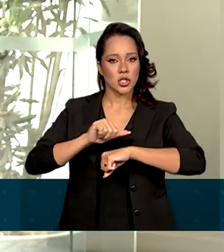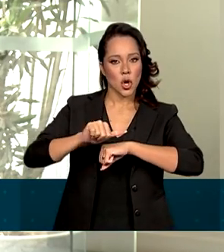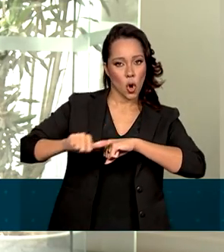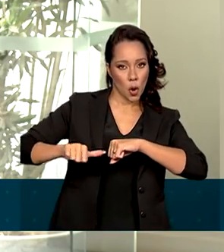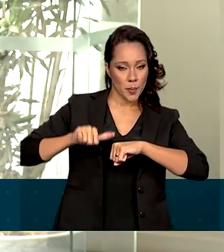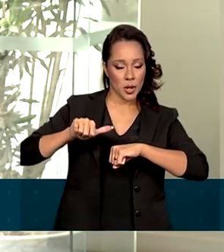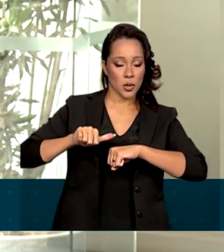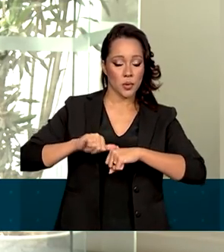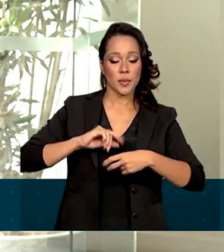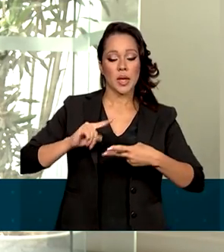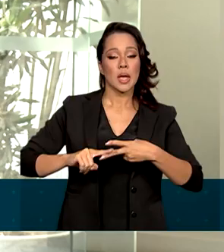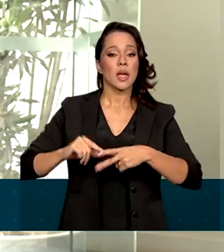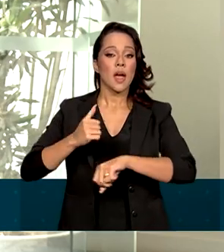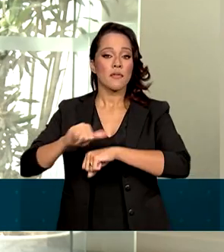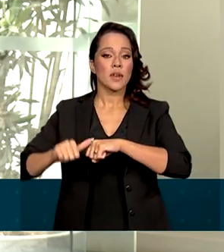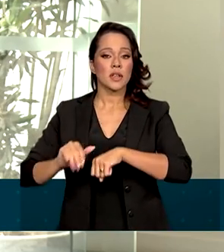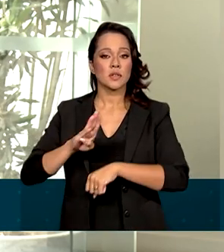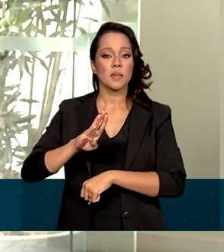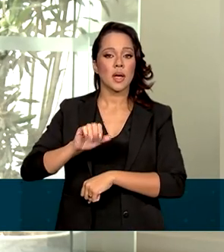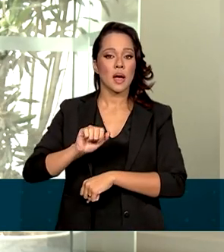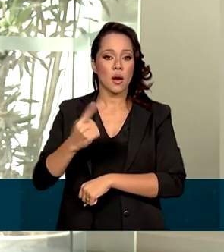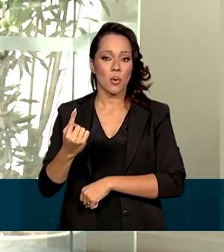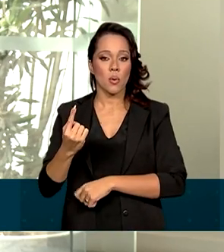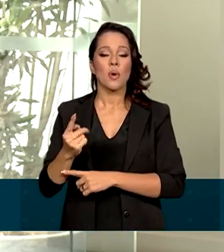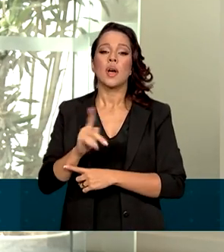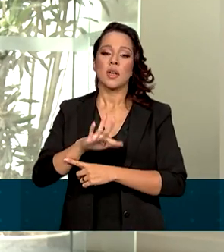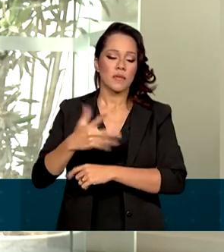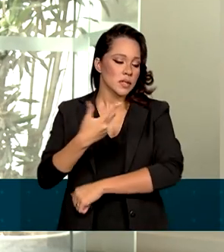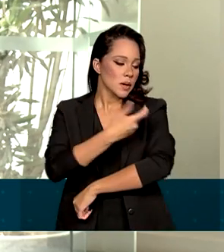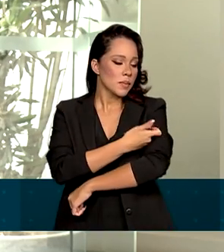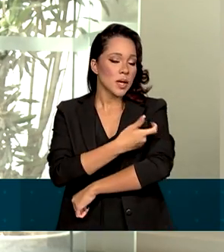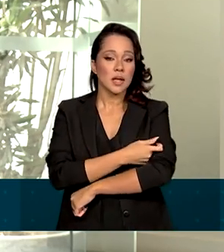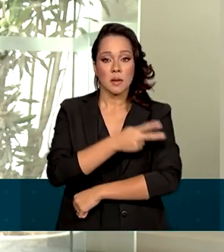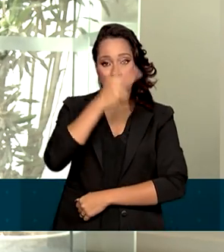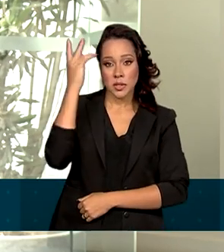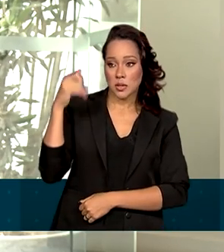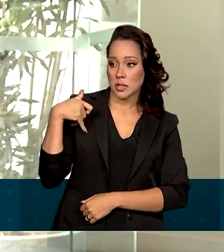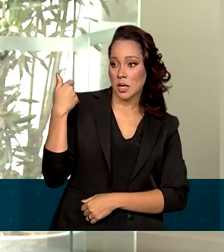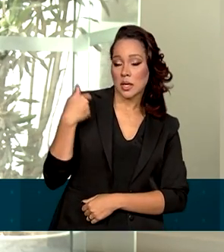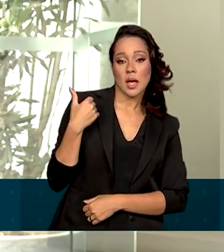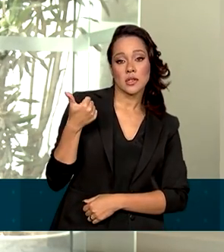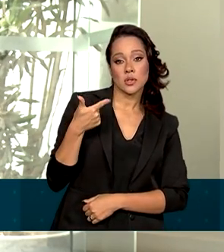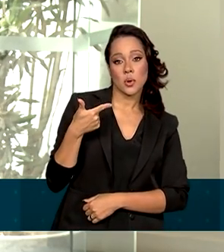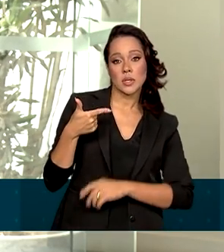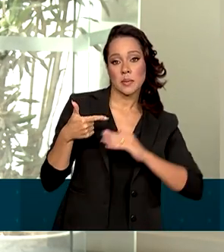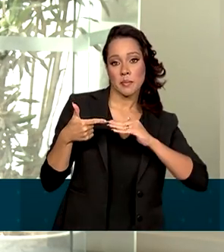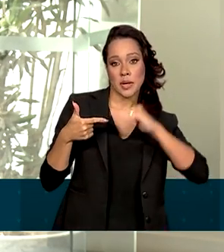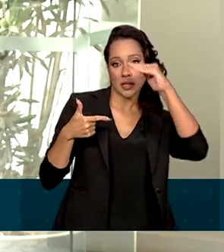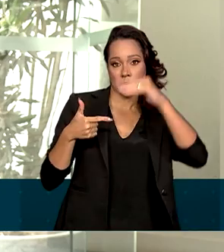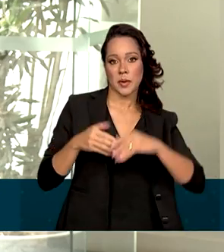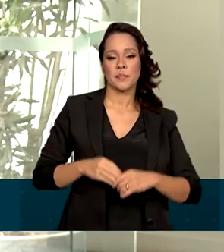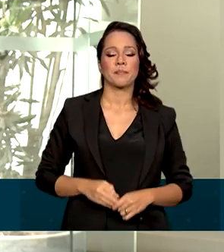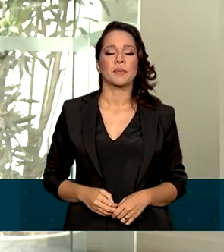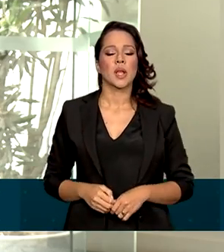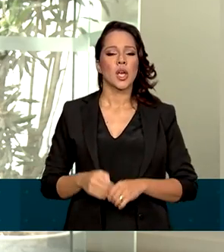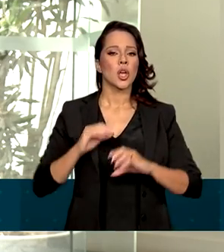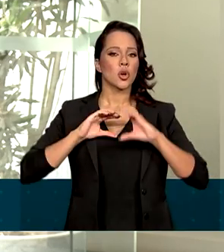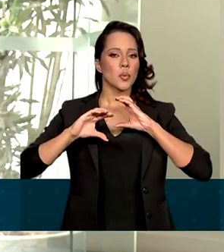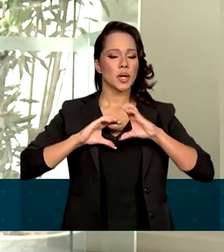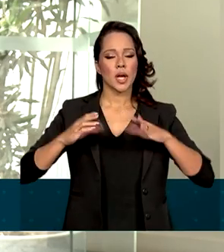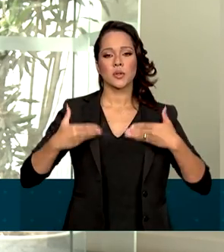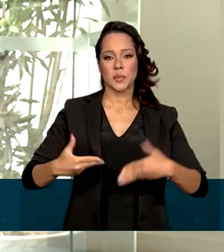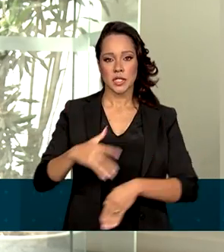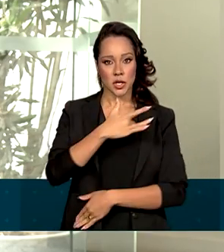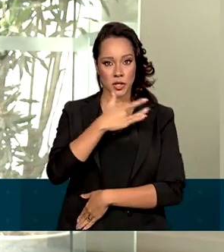original e a variante BA1 e será aplicada em pessoas com idade acima dos 12 anos. Em comunicado, o